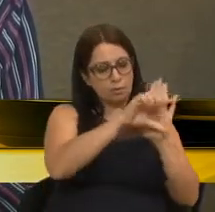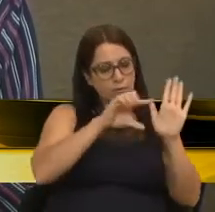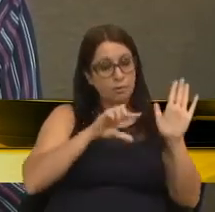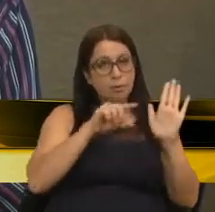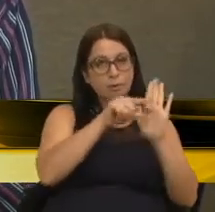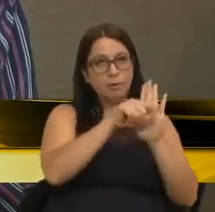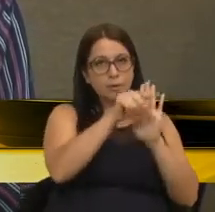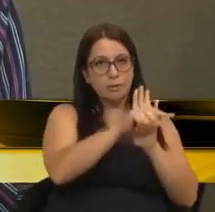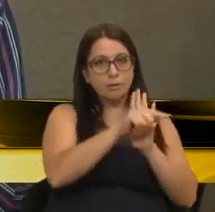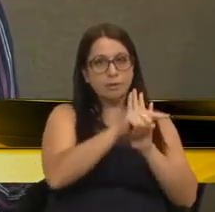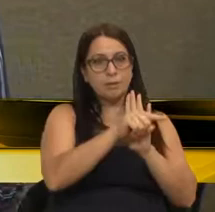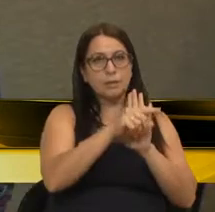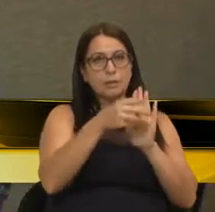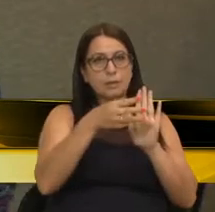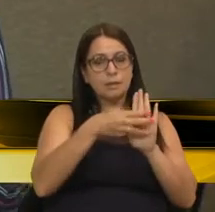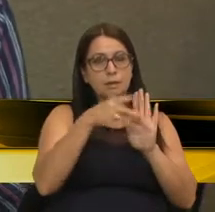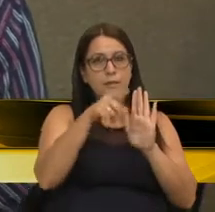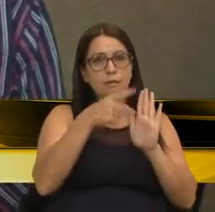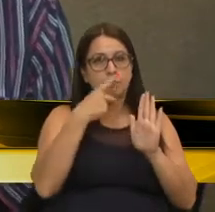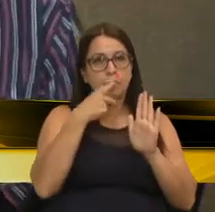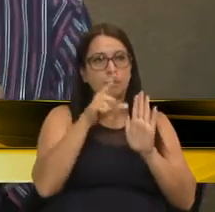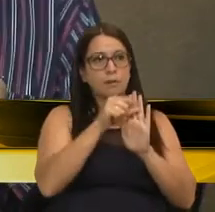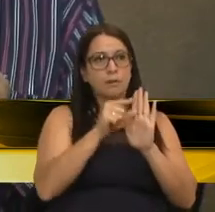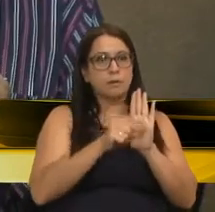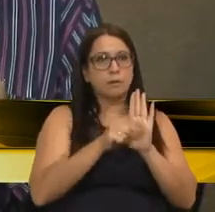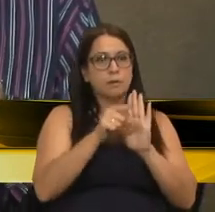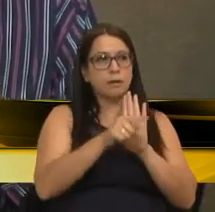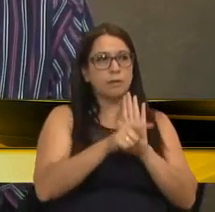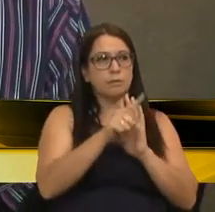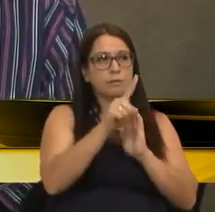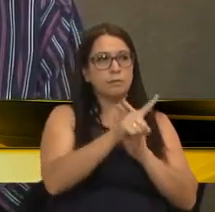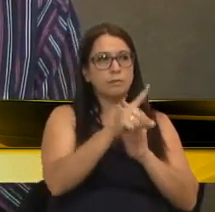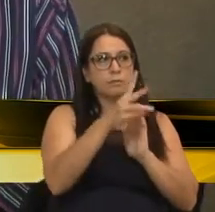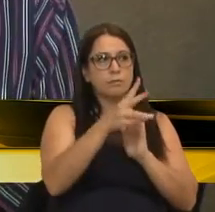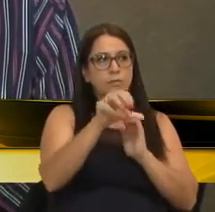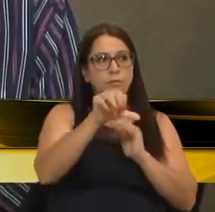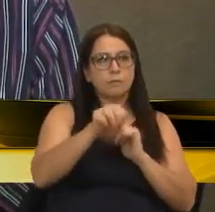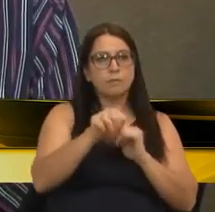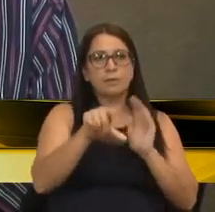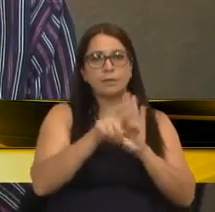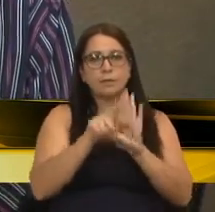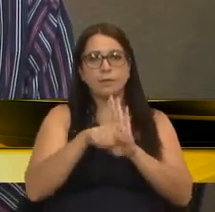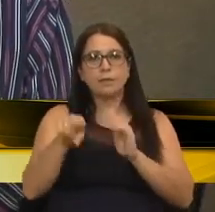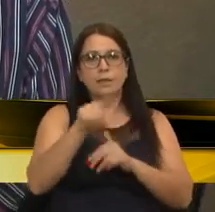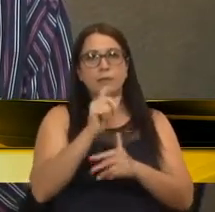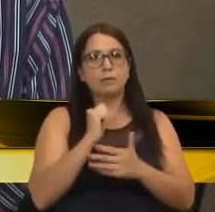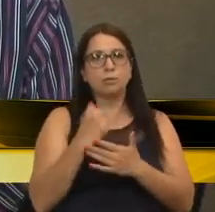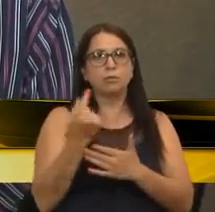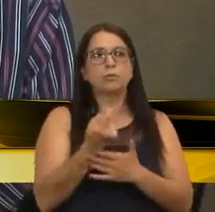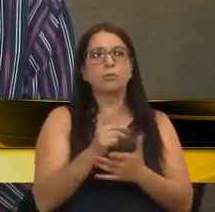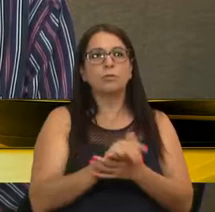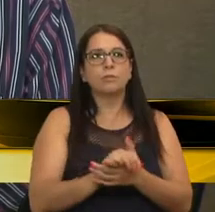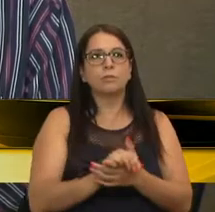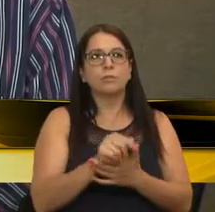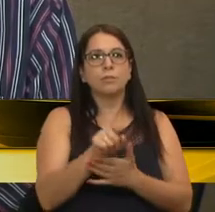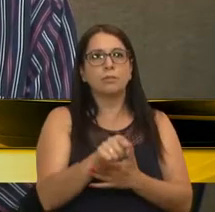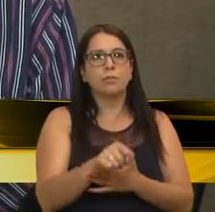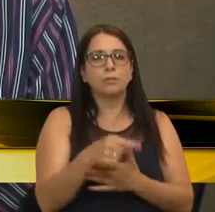interno da Casa dispõe. Artigo 139. A lei orgânica do município poderá ser